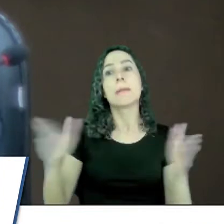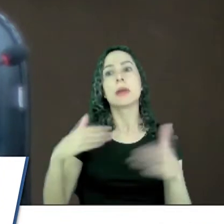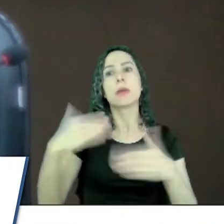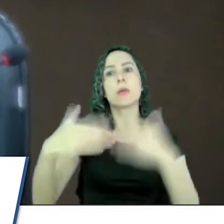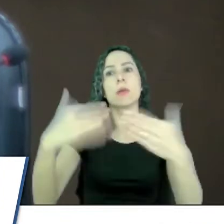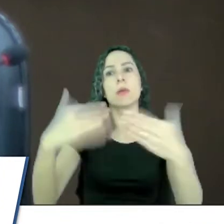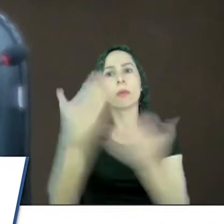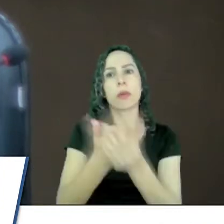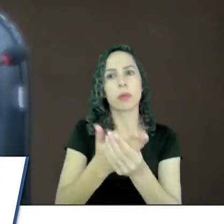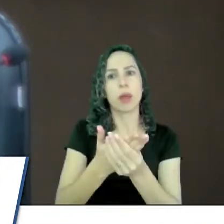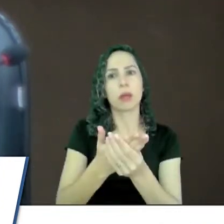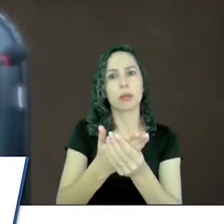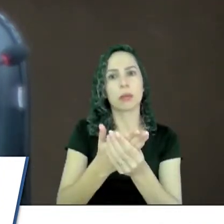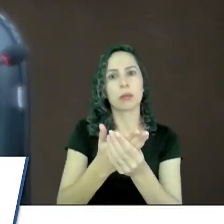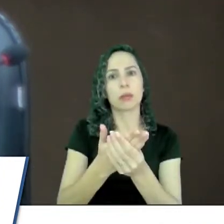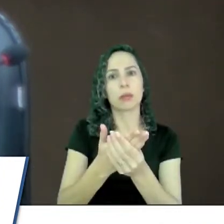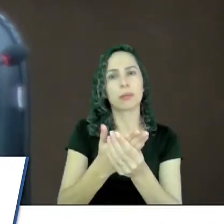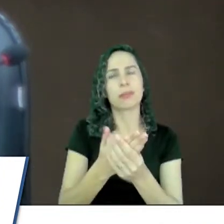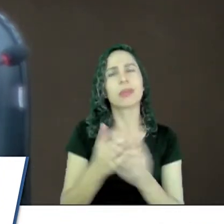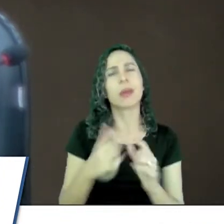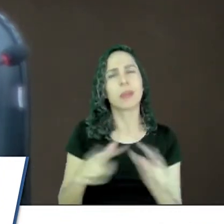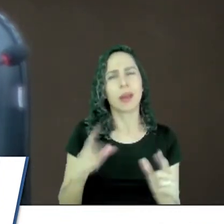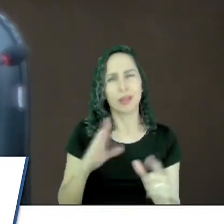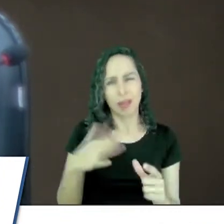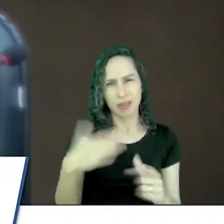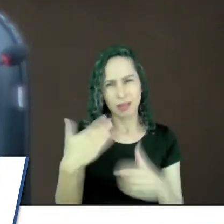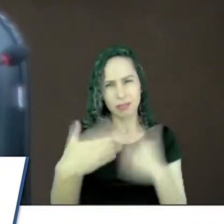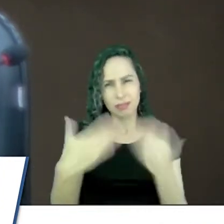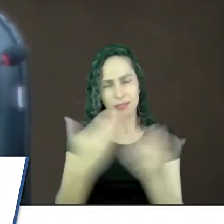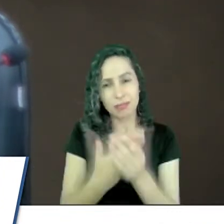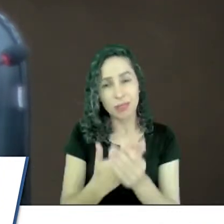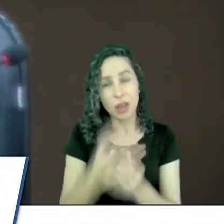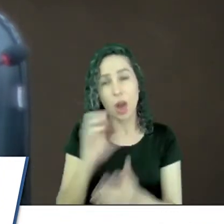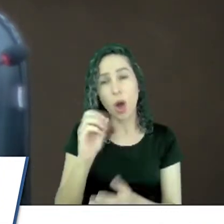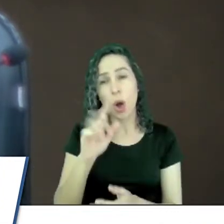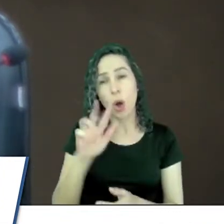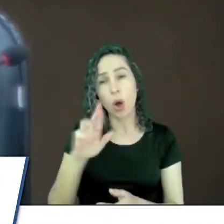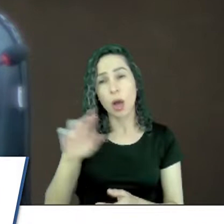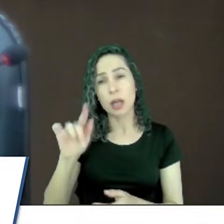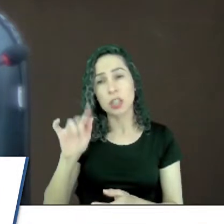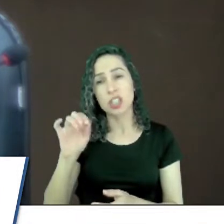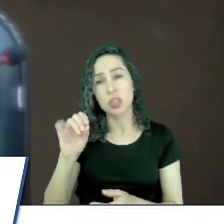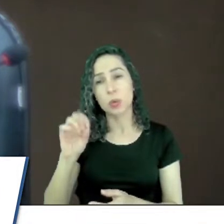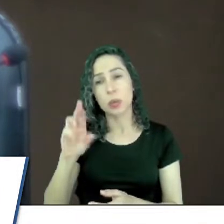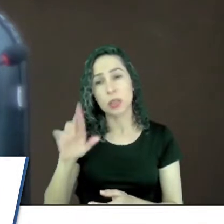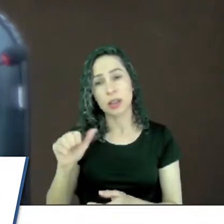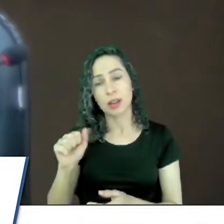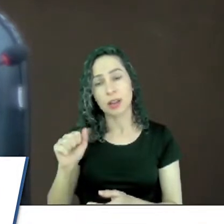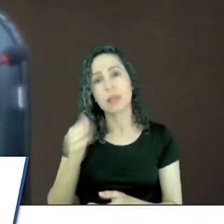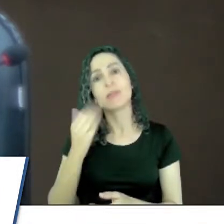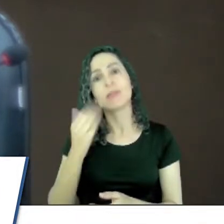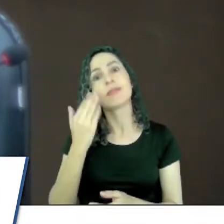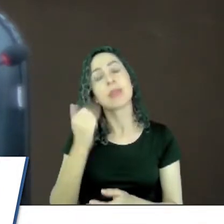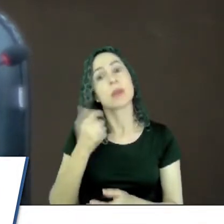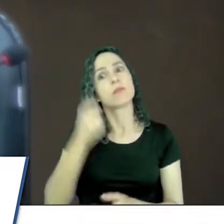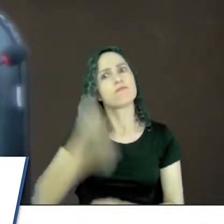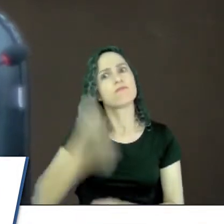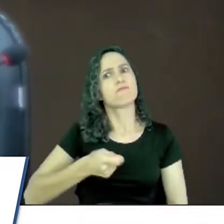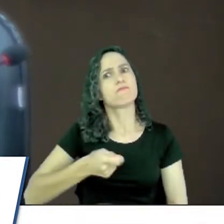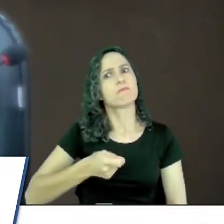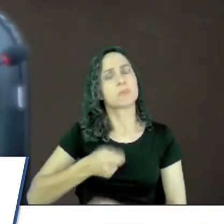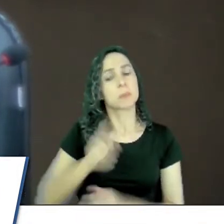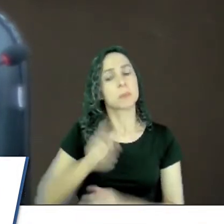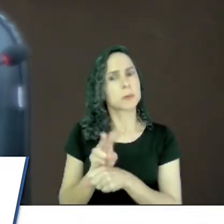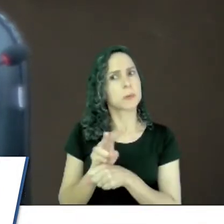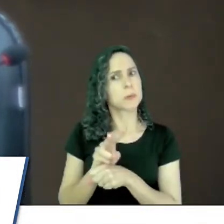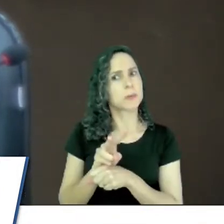Mas, esses procedimentos da corrigidoria têm que ser feitos de forma rigorosa. Rigorosa.